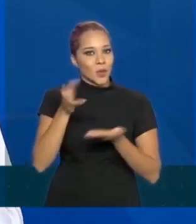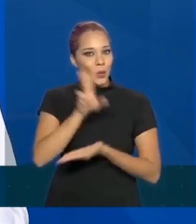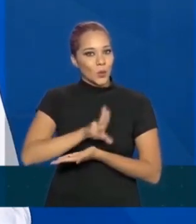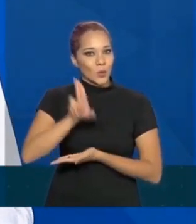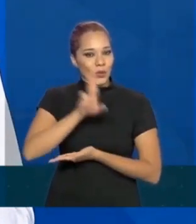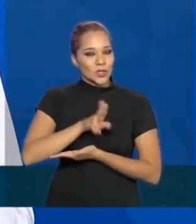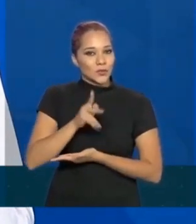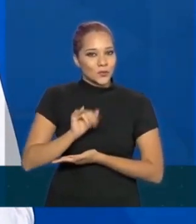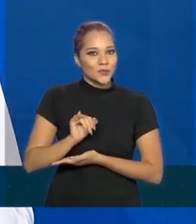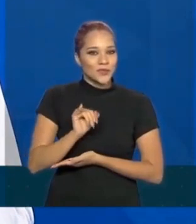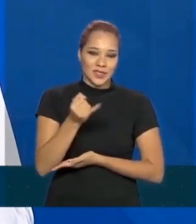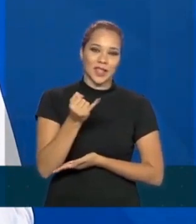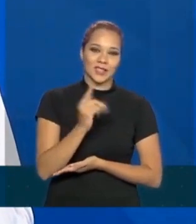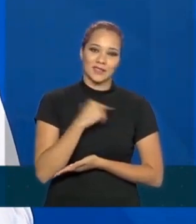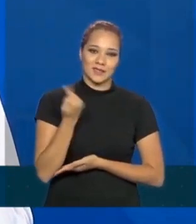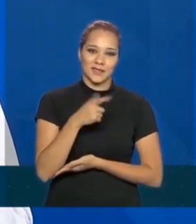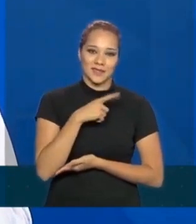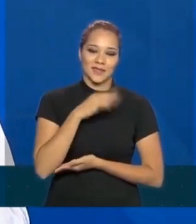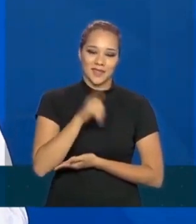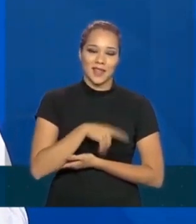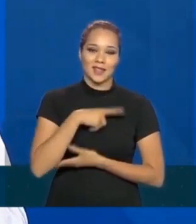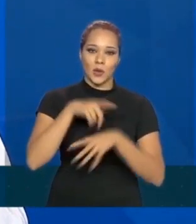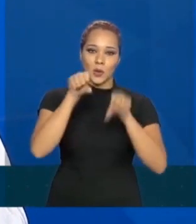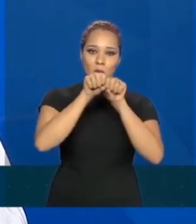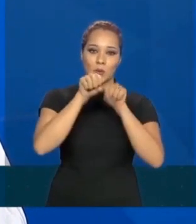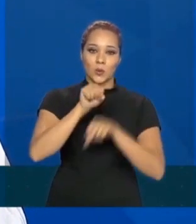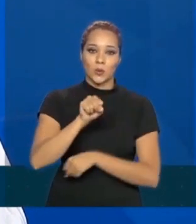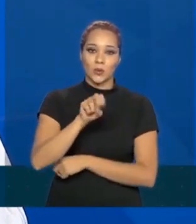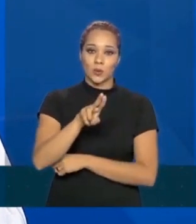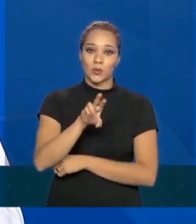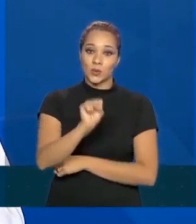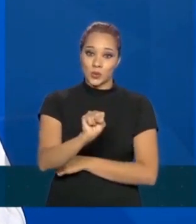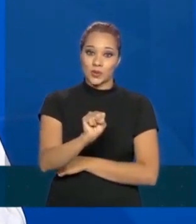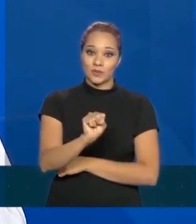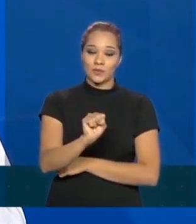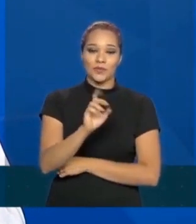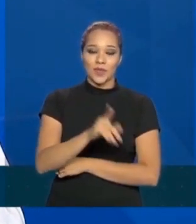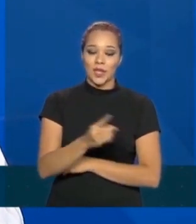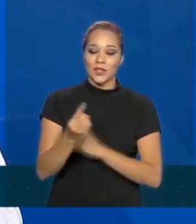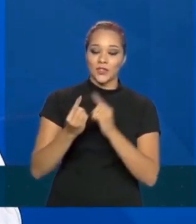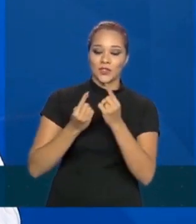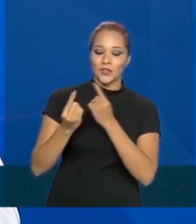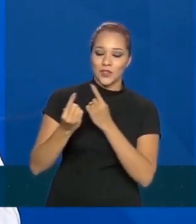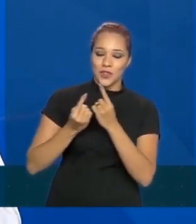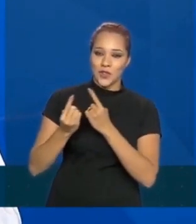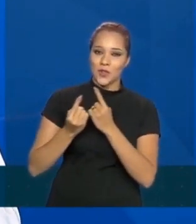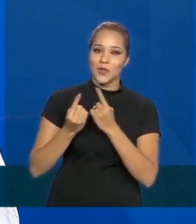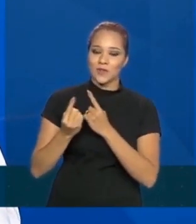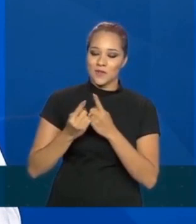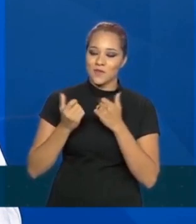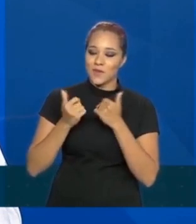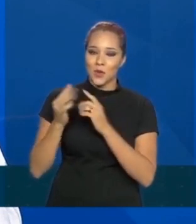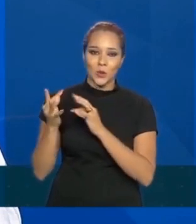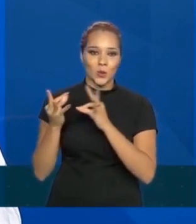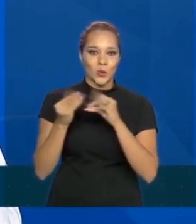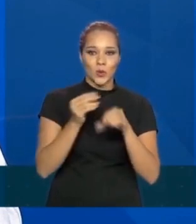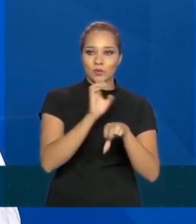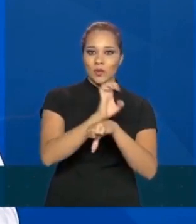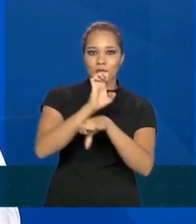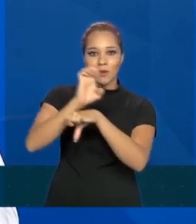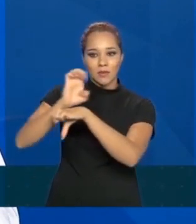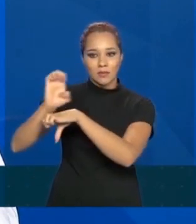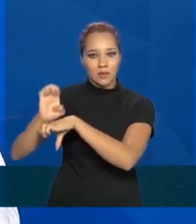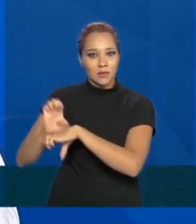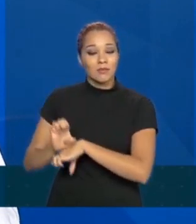uma vantagem que a gente tem de ter um sistema único de saúde, que dialoga bem com todos os estados